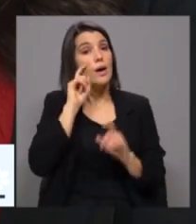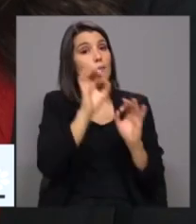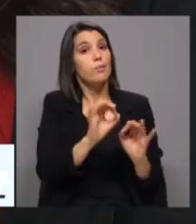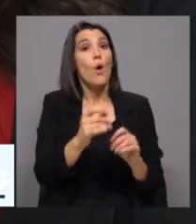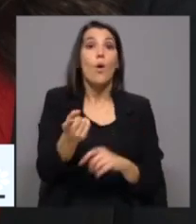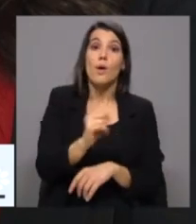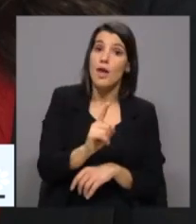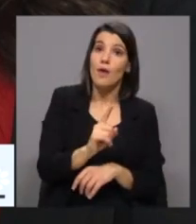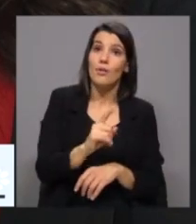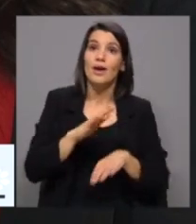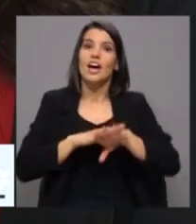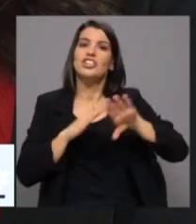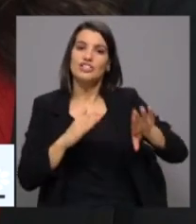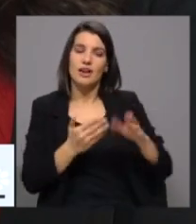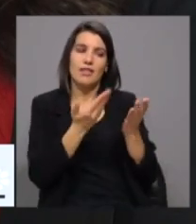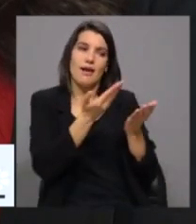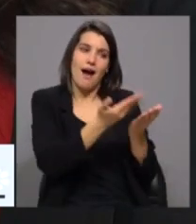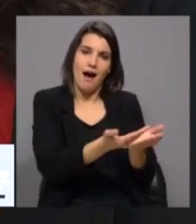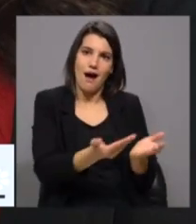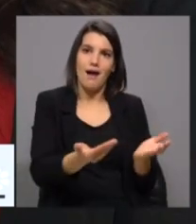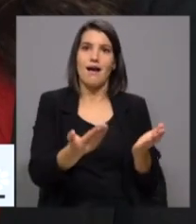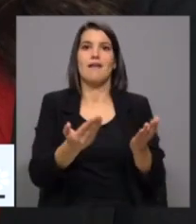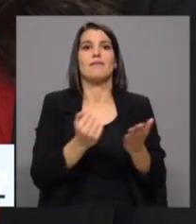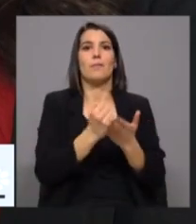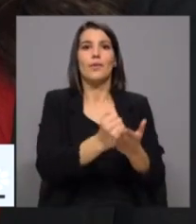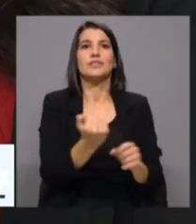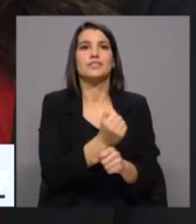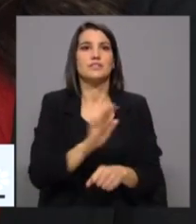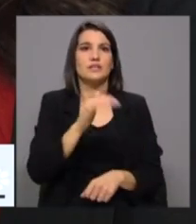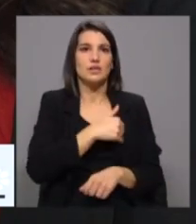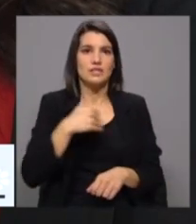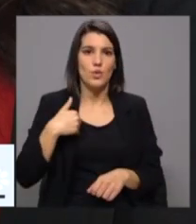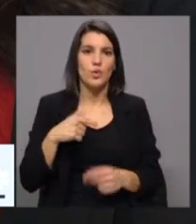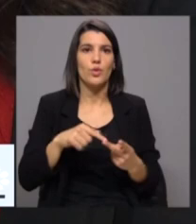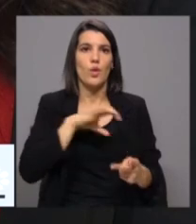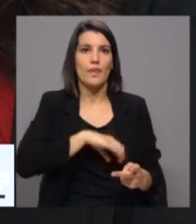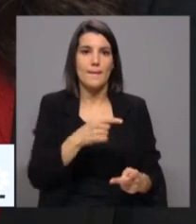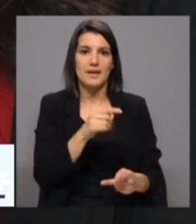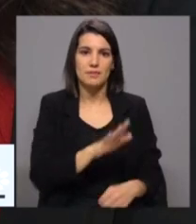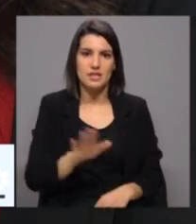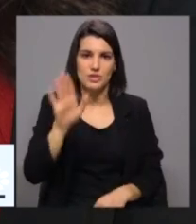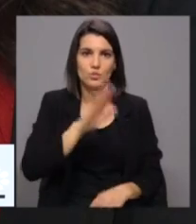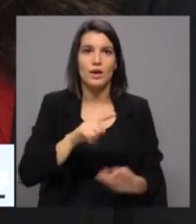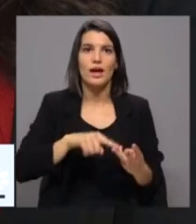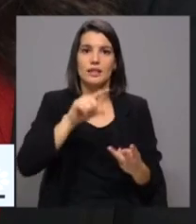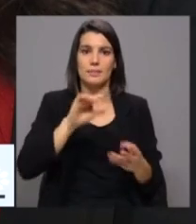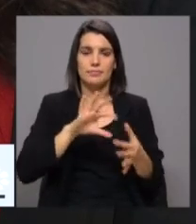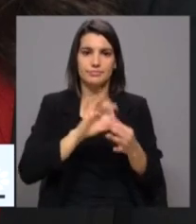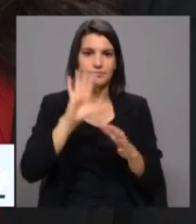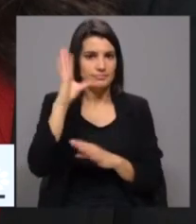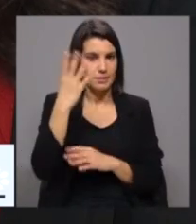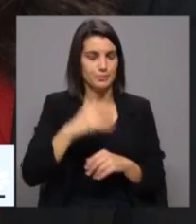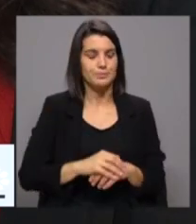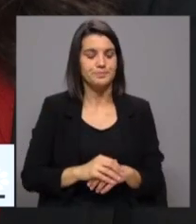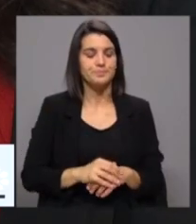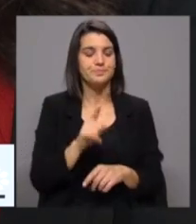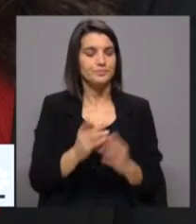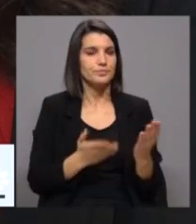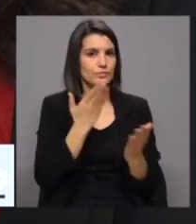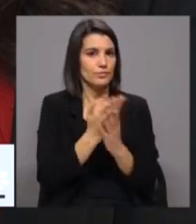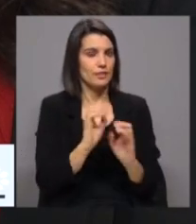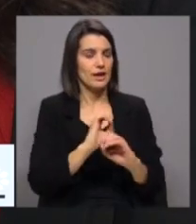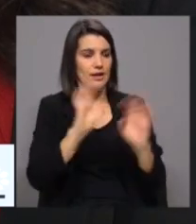esquerda que estão as soluções para o Serviço Nacional de Saúde, para o salário mínimo nacional, como para o clima. Uma proposta muito concreta.